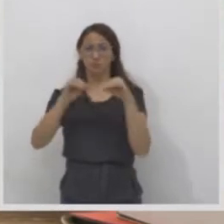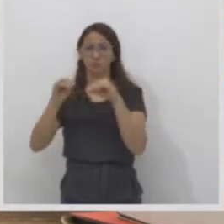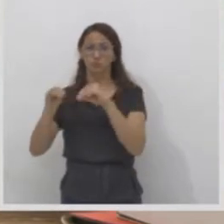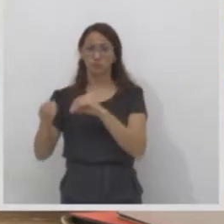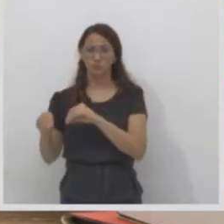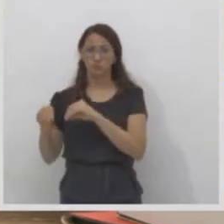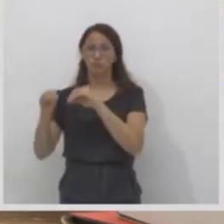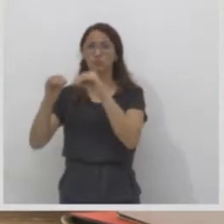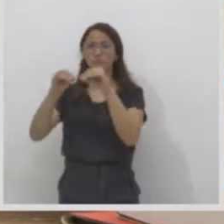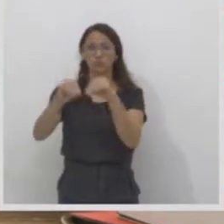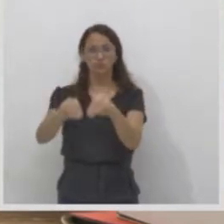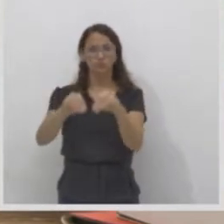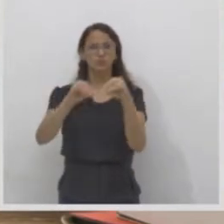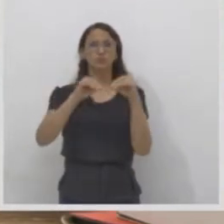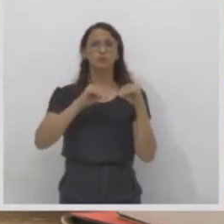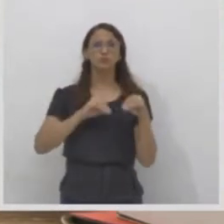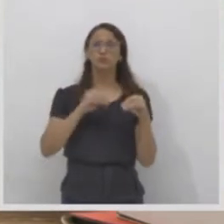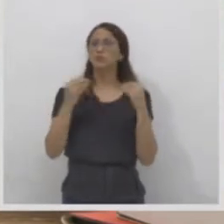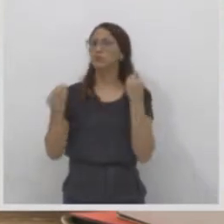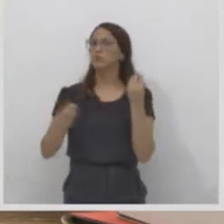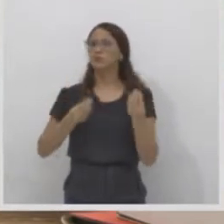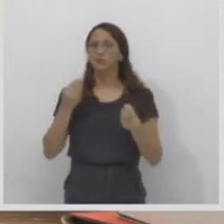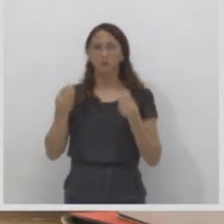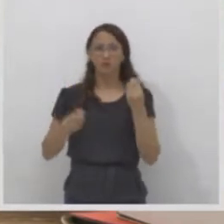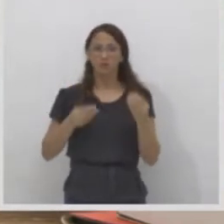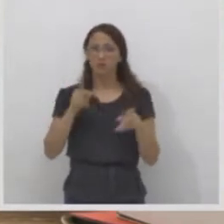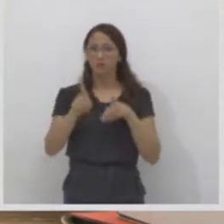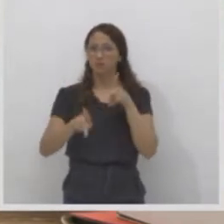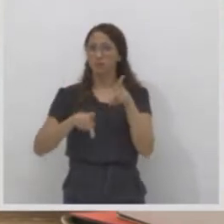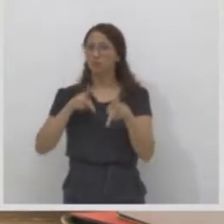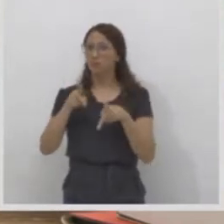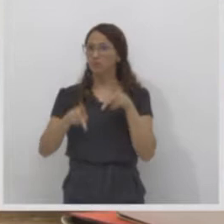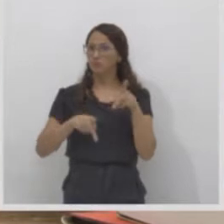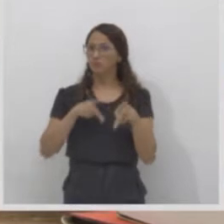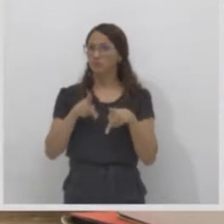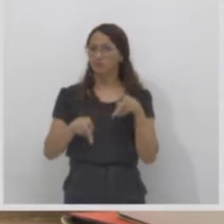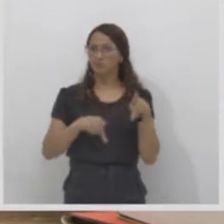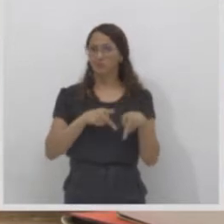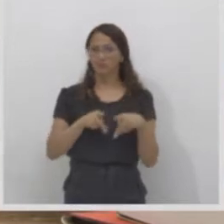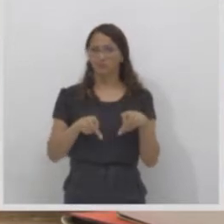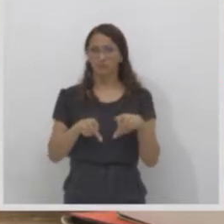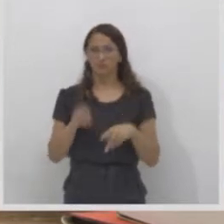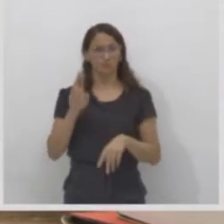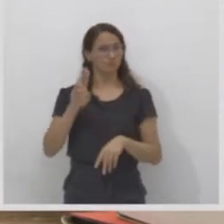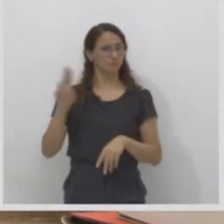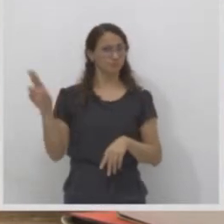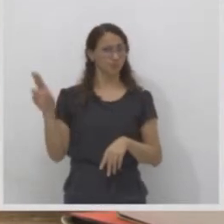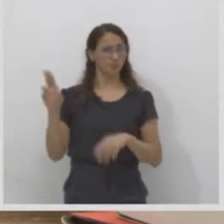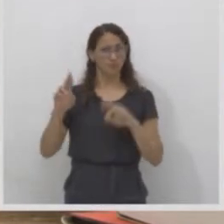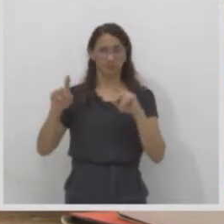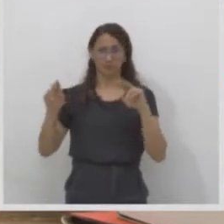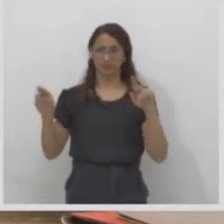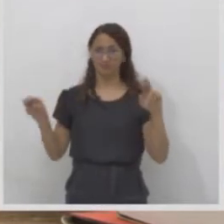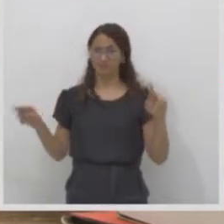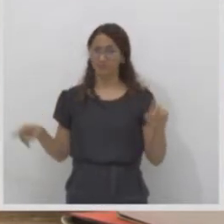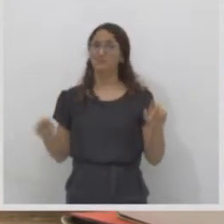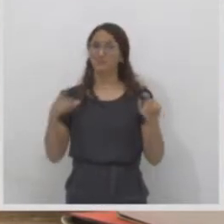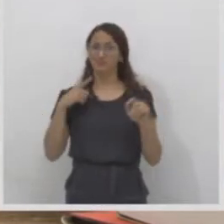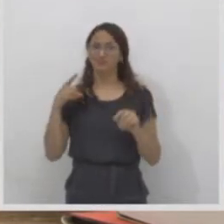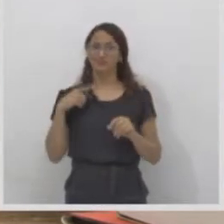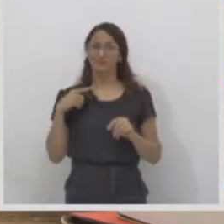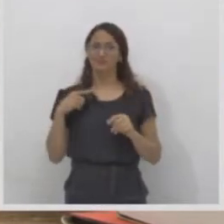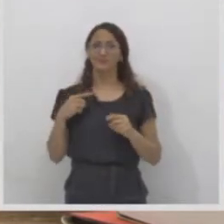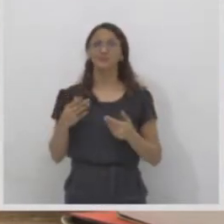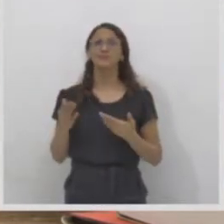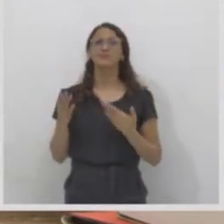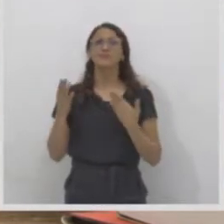mobilidade populacional. São vários nomes que eu posso dar. Vamos aos nomes, gente? Eu